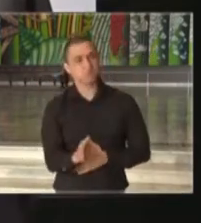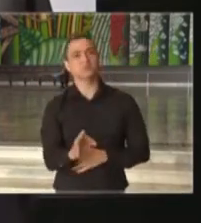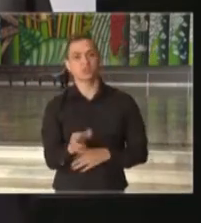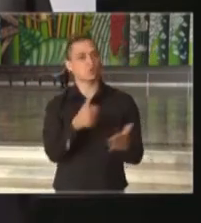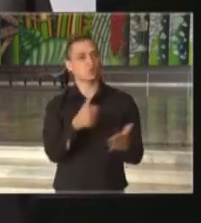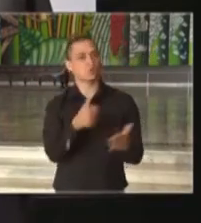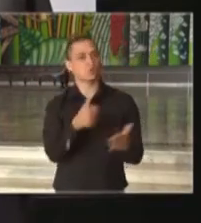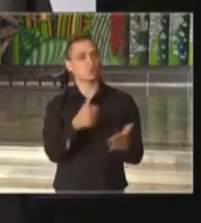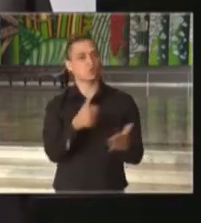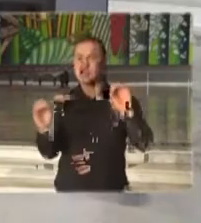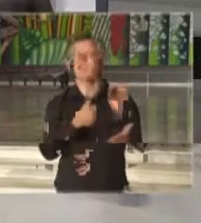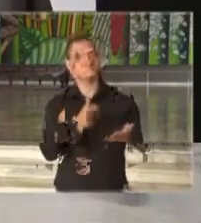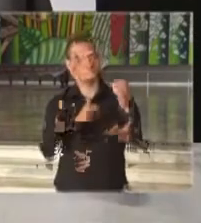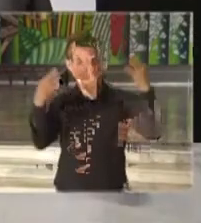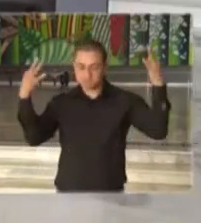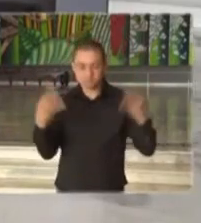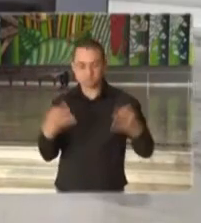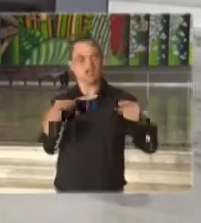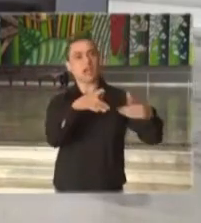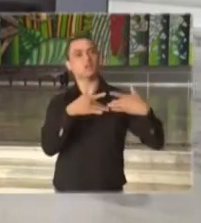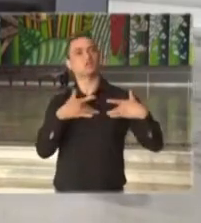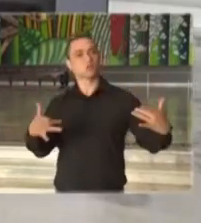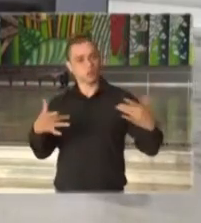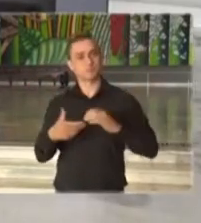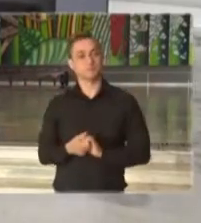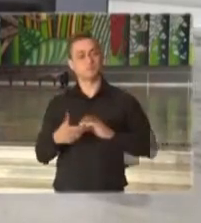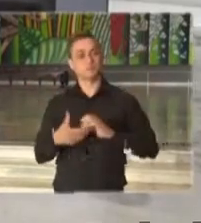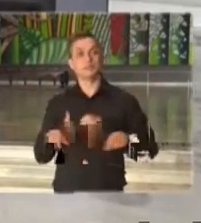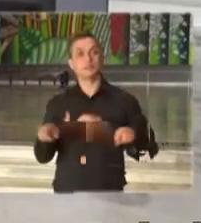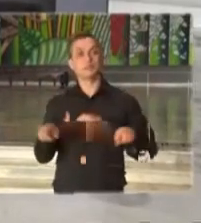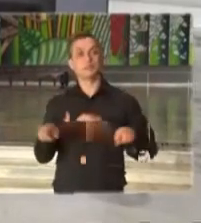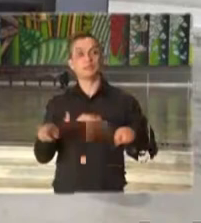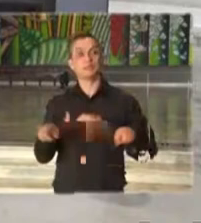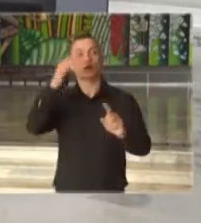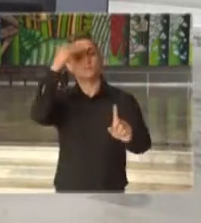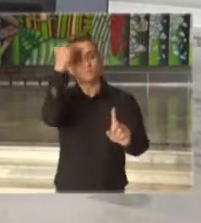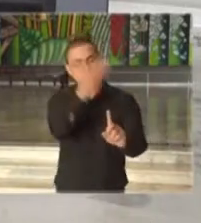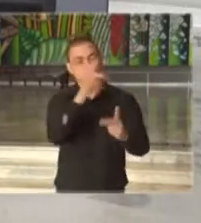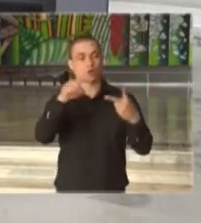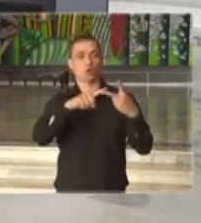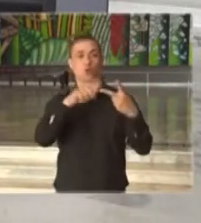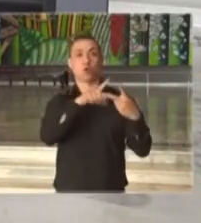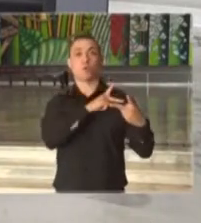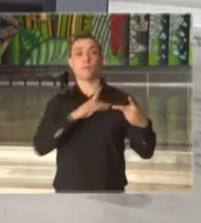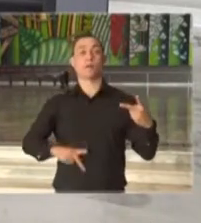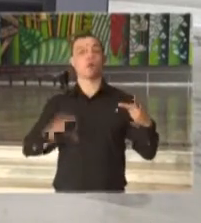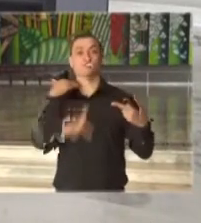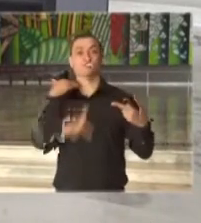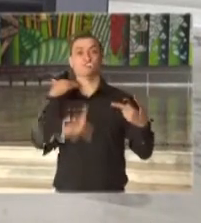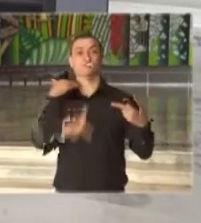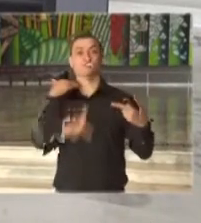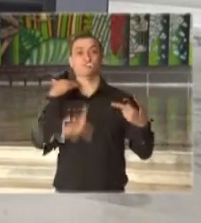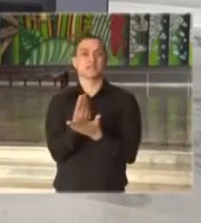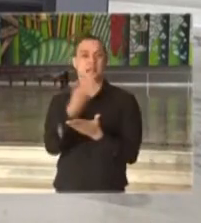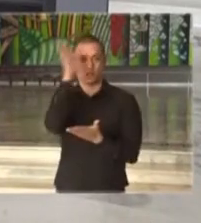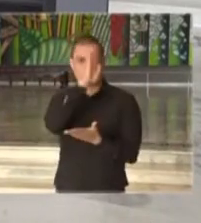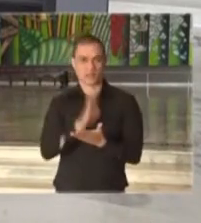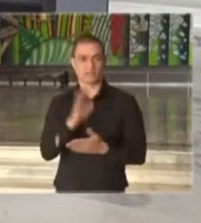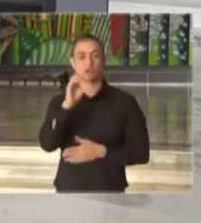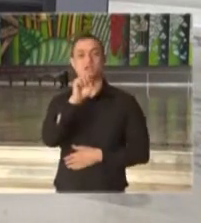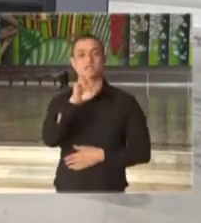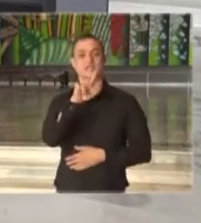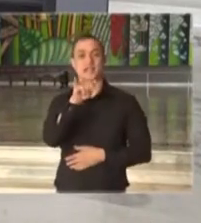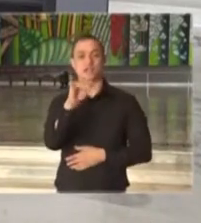correta, grandiosa e solidária. E também quero cumprimentar o presidente do Banco Santander do Brasil, Sérgio Real,